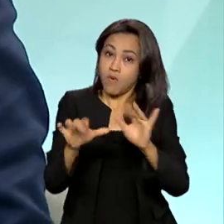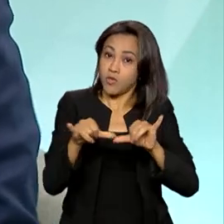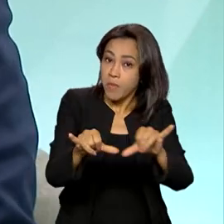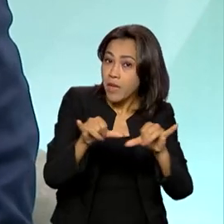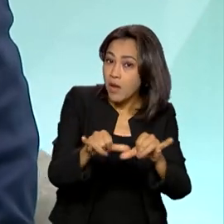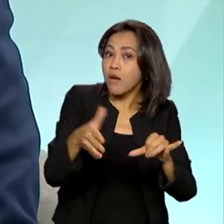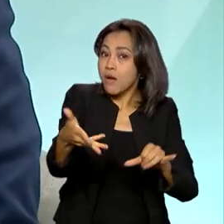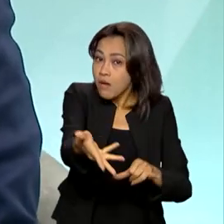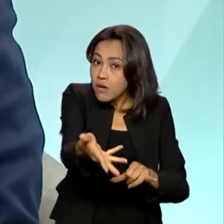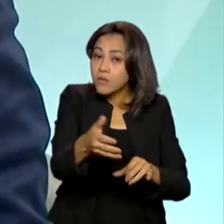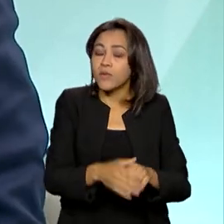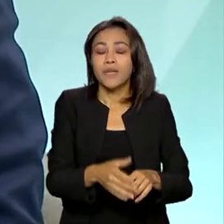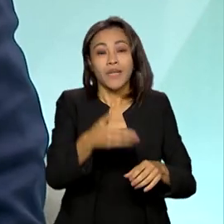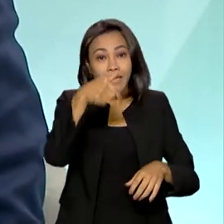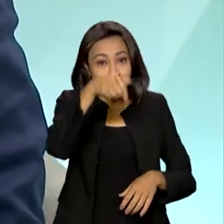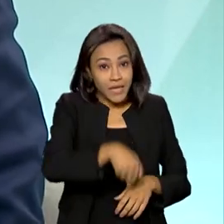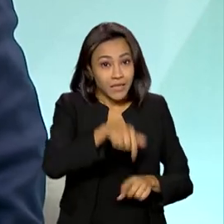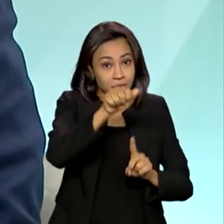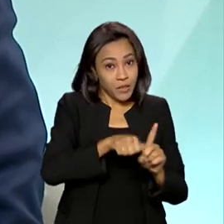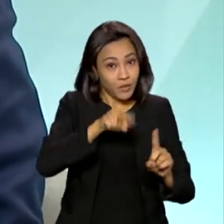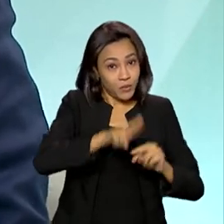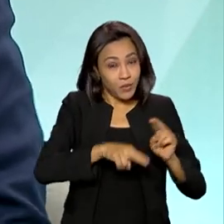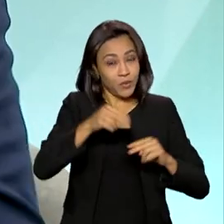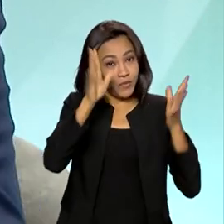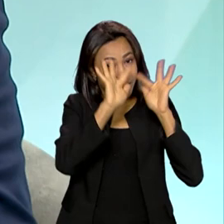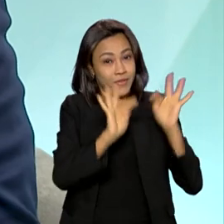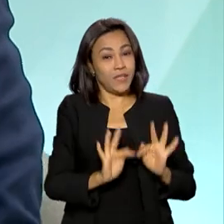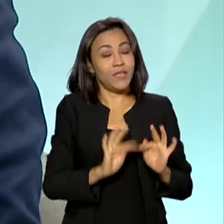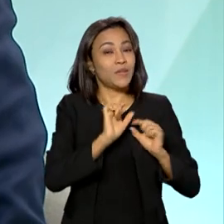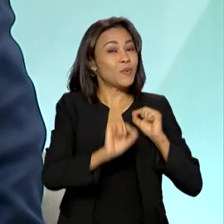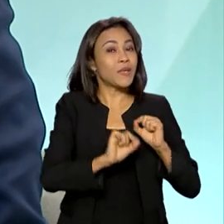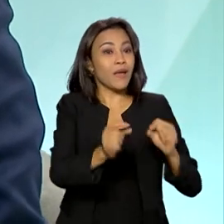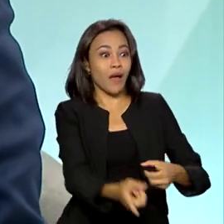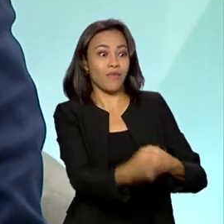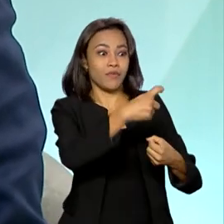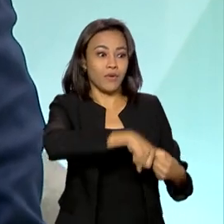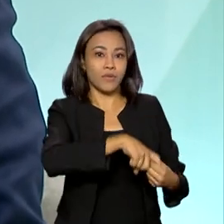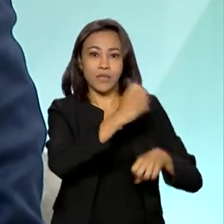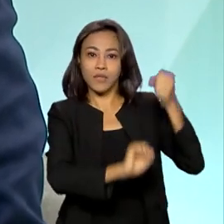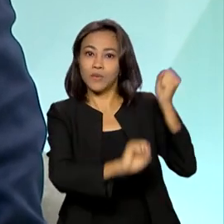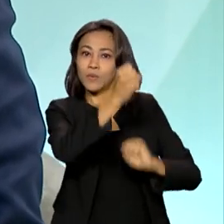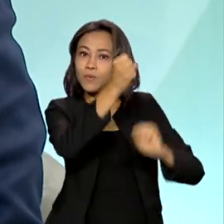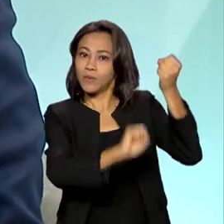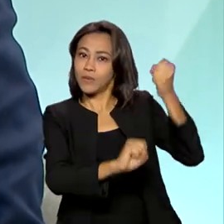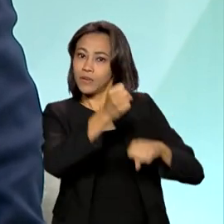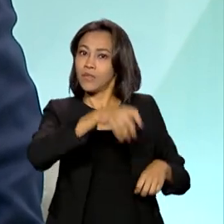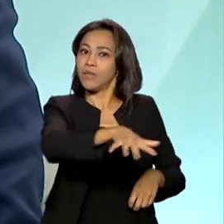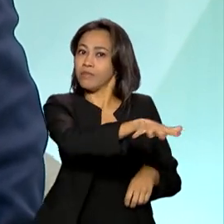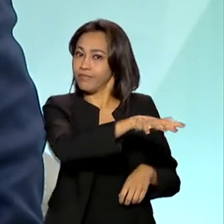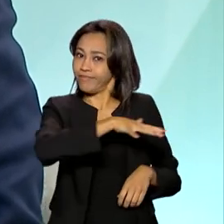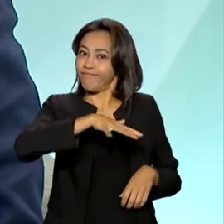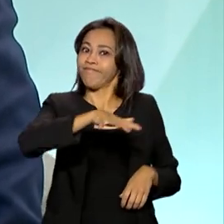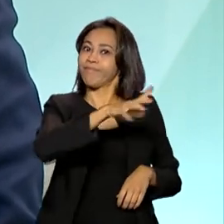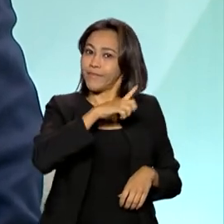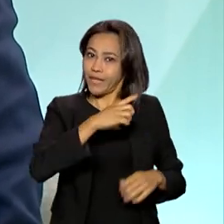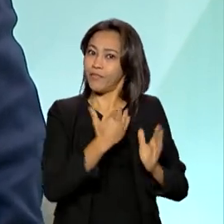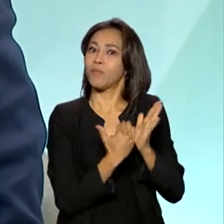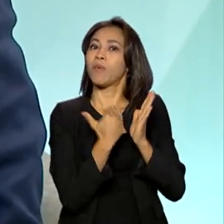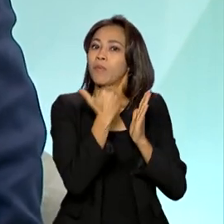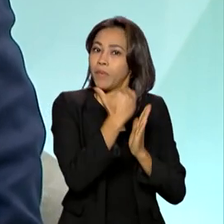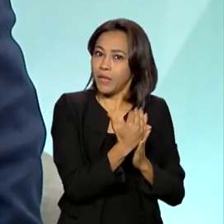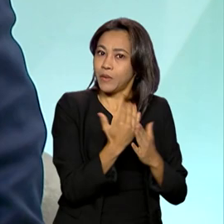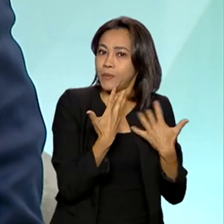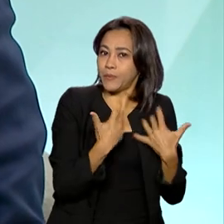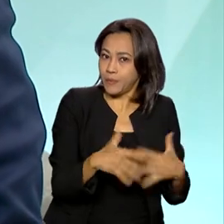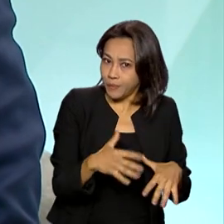junho, eu fiquei muito feliz com a retomada do crescimento da parte da indústria. O segmento da indústria teve um aumento bastante